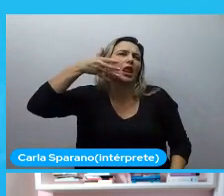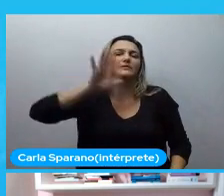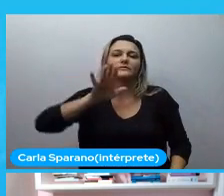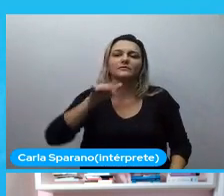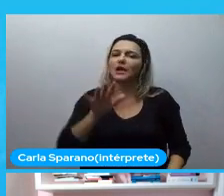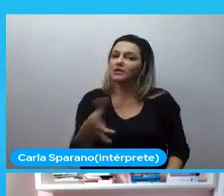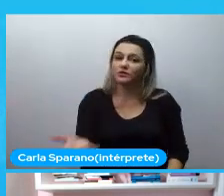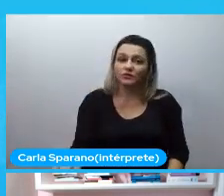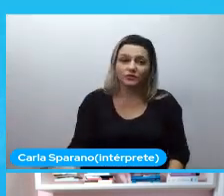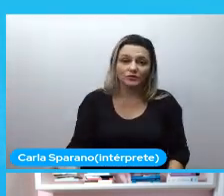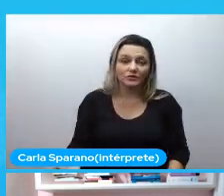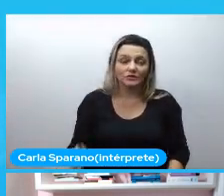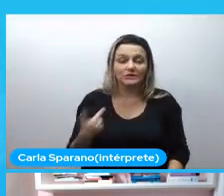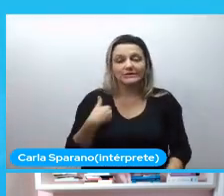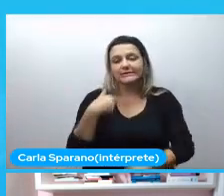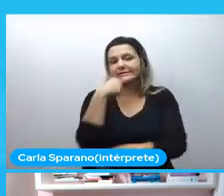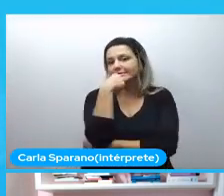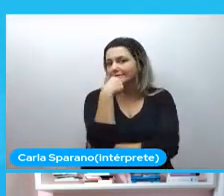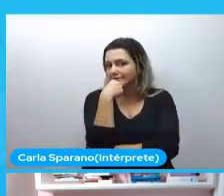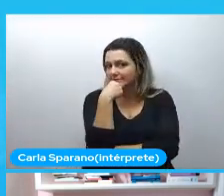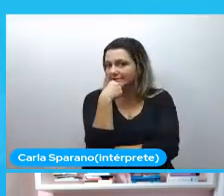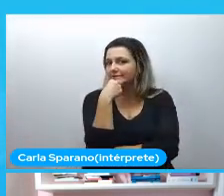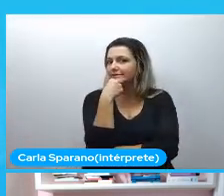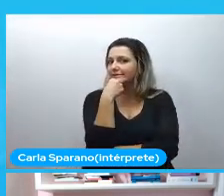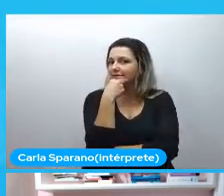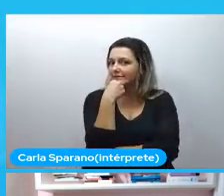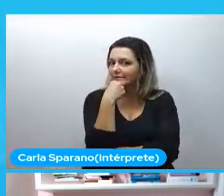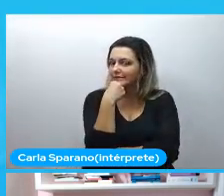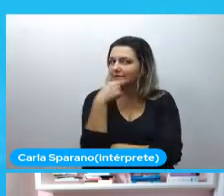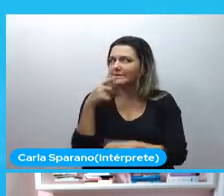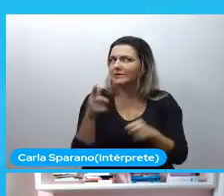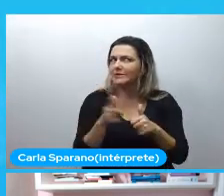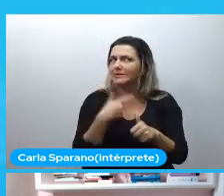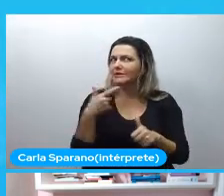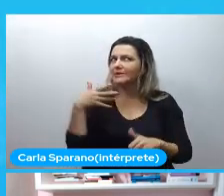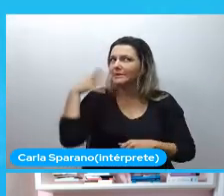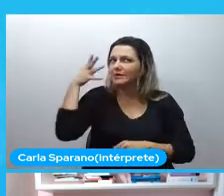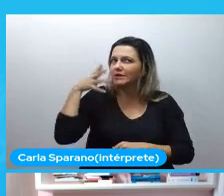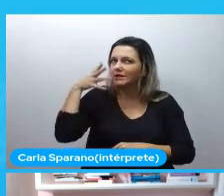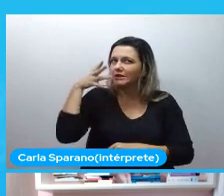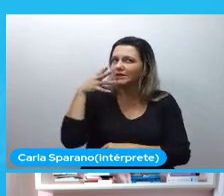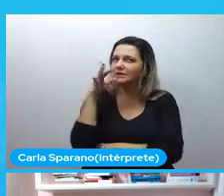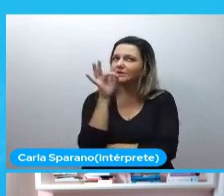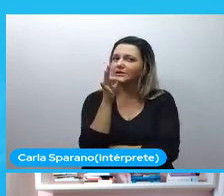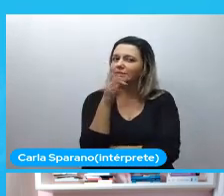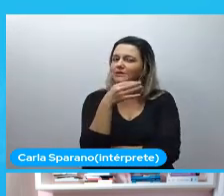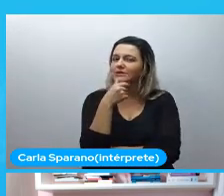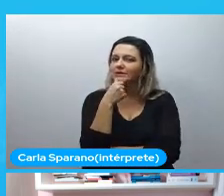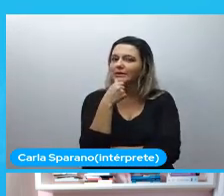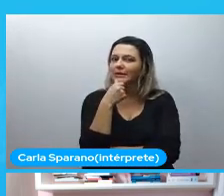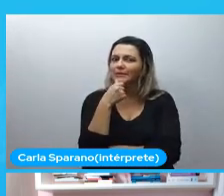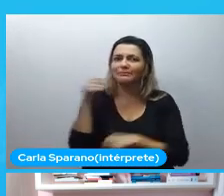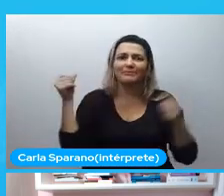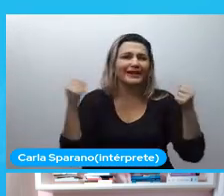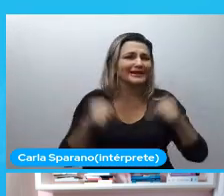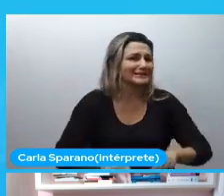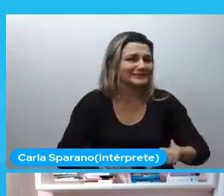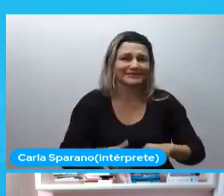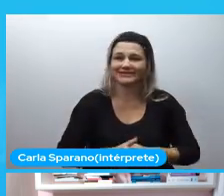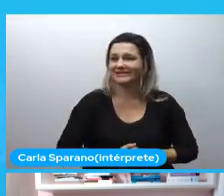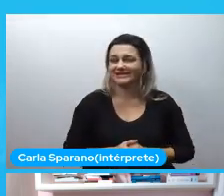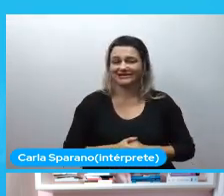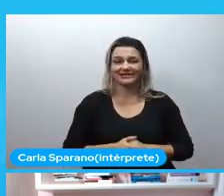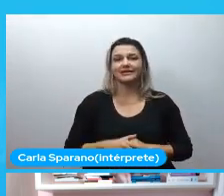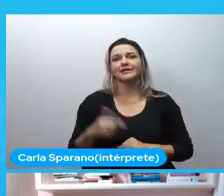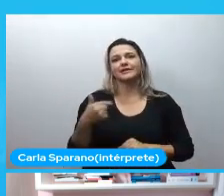e eu acho que foi uma das primeiras foi a minha primeira palestra foi a minha primeira péssima palestra e eu